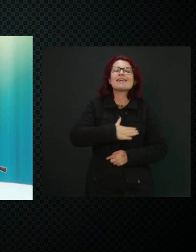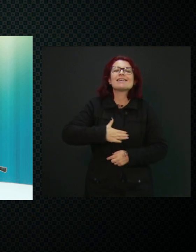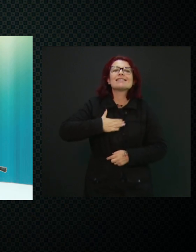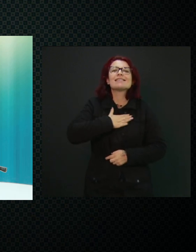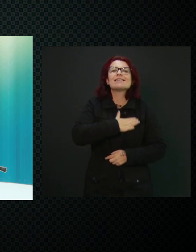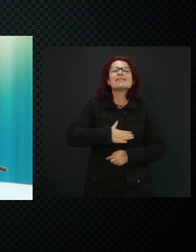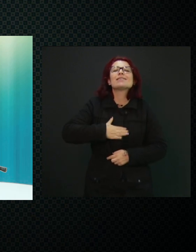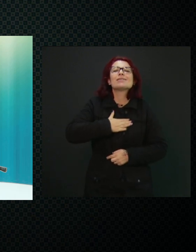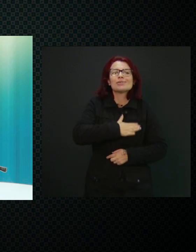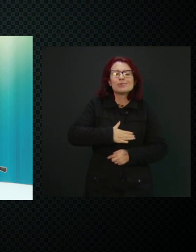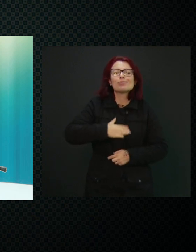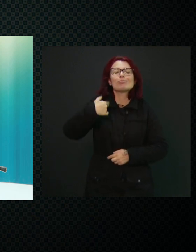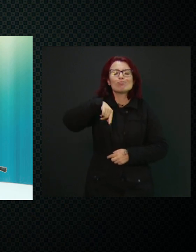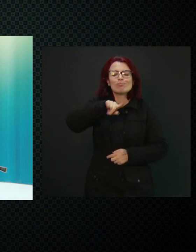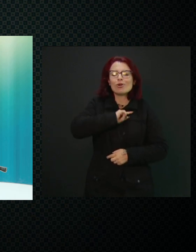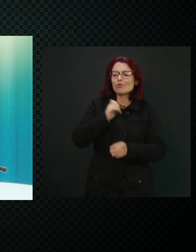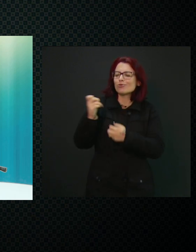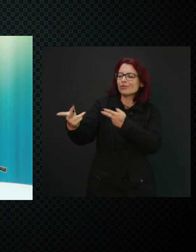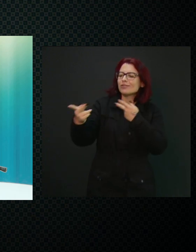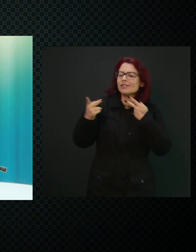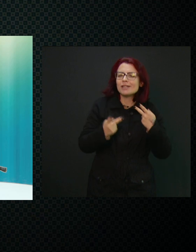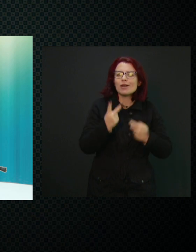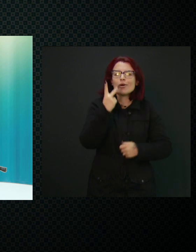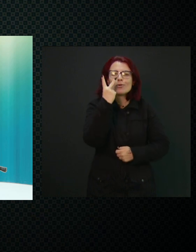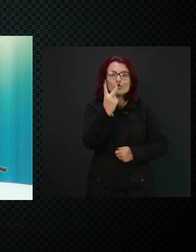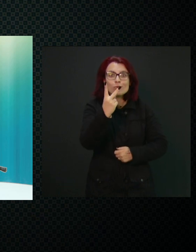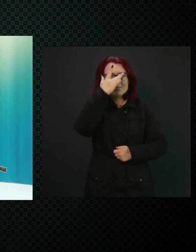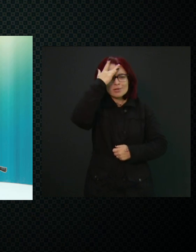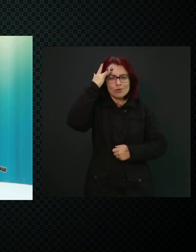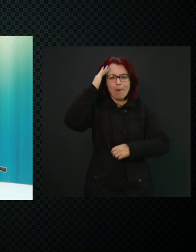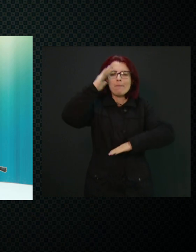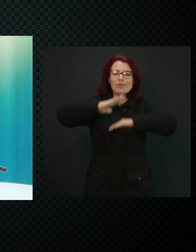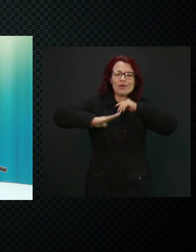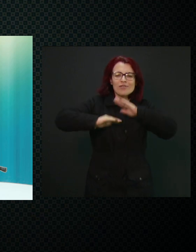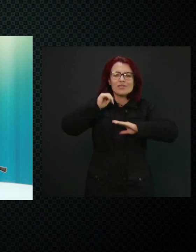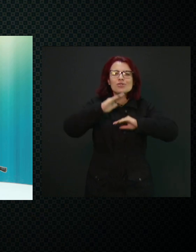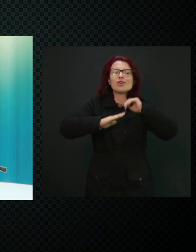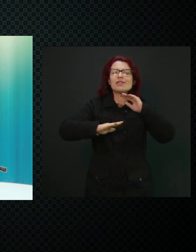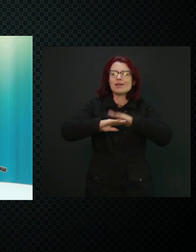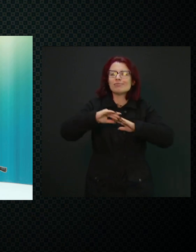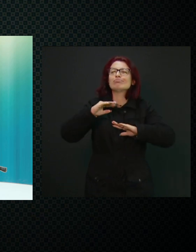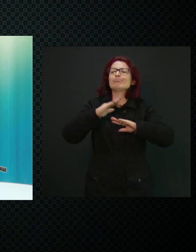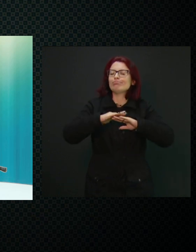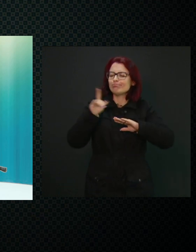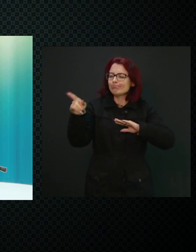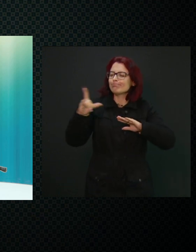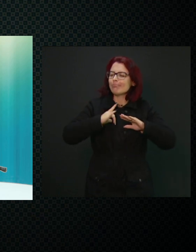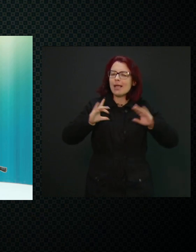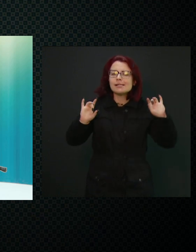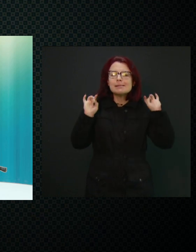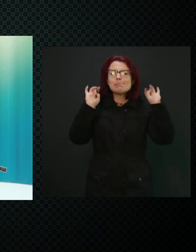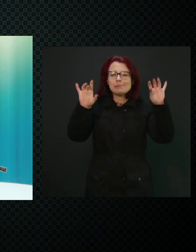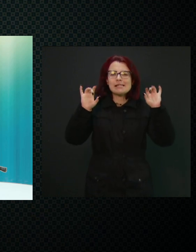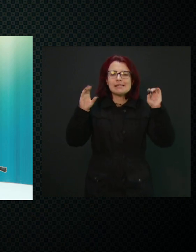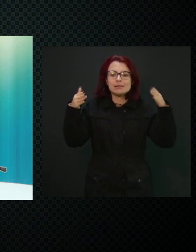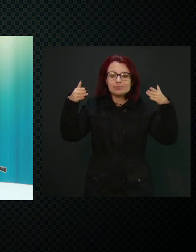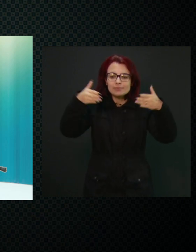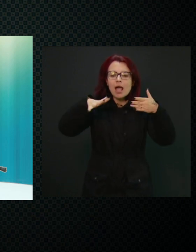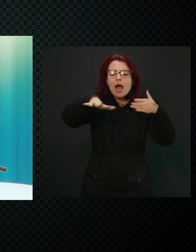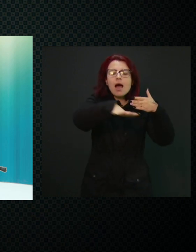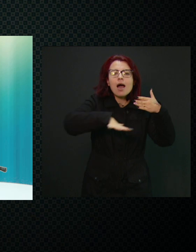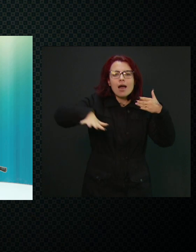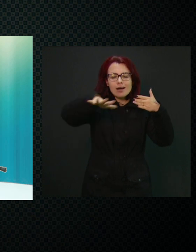duas profissionais de excelência na área da surdocegueira. Essas duas